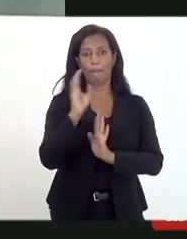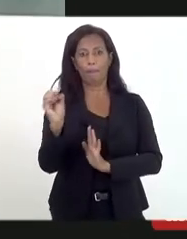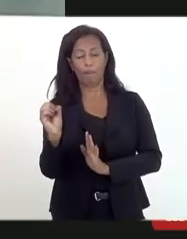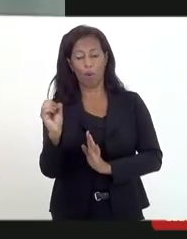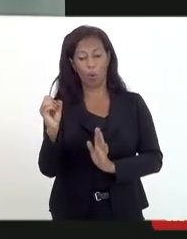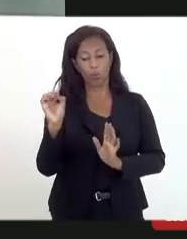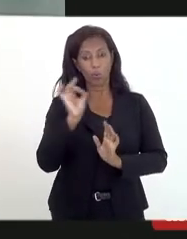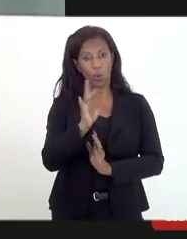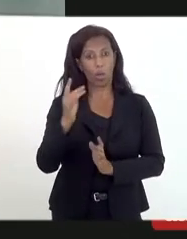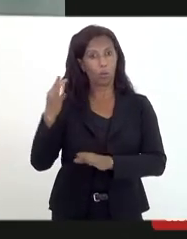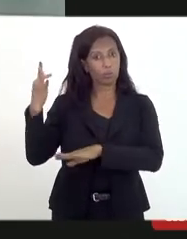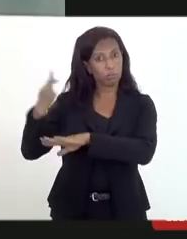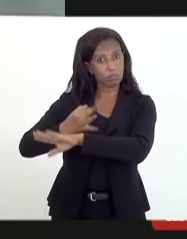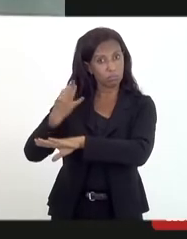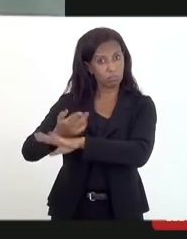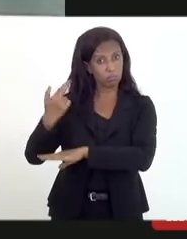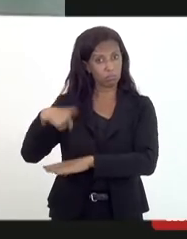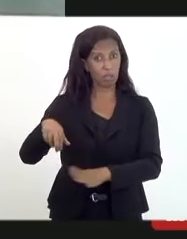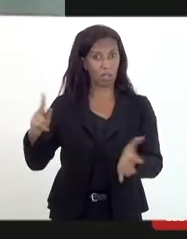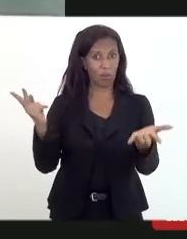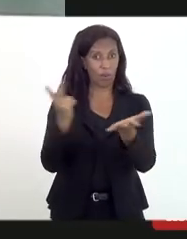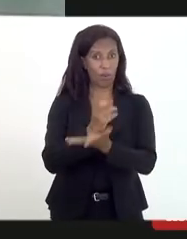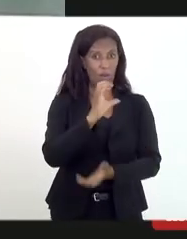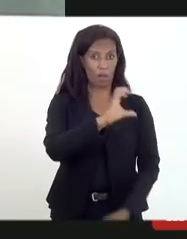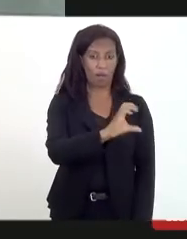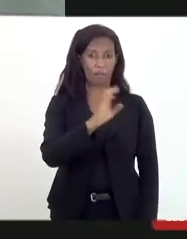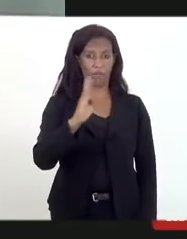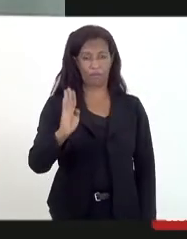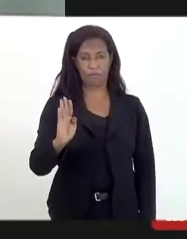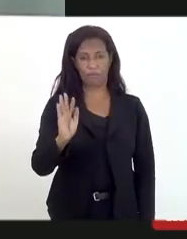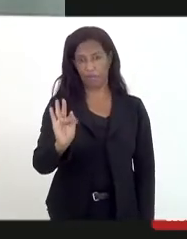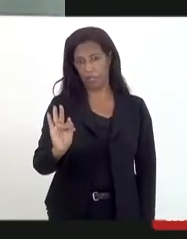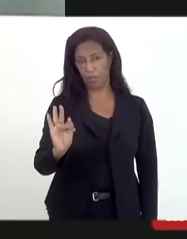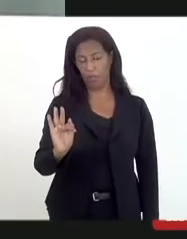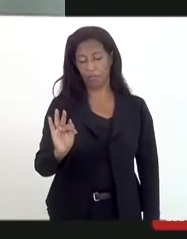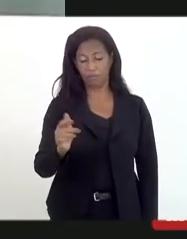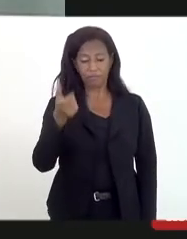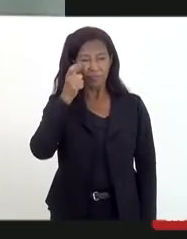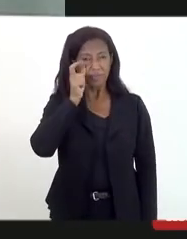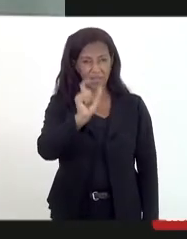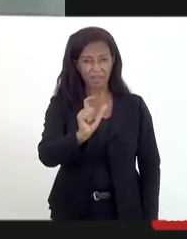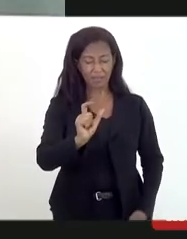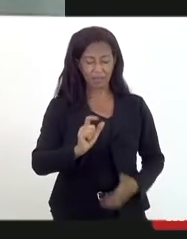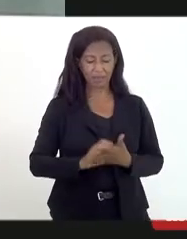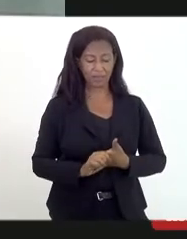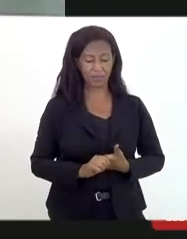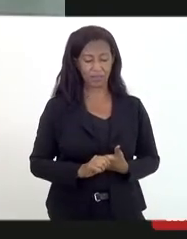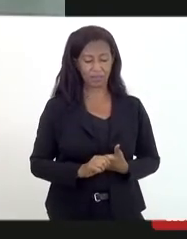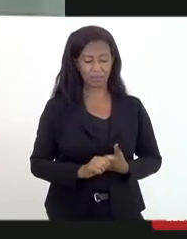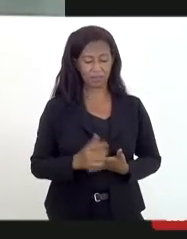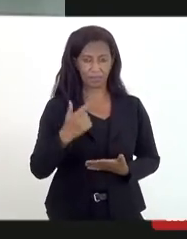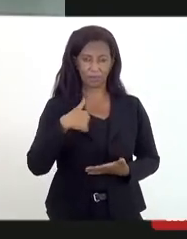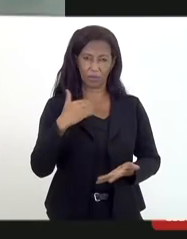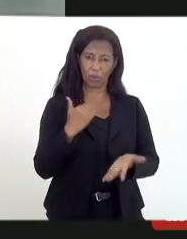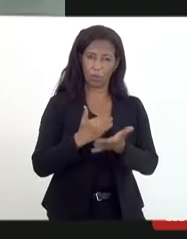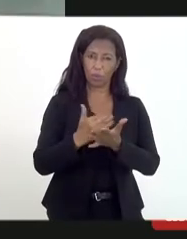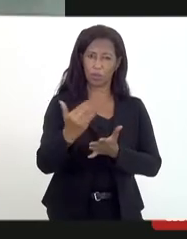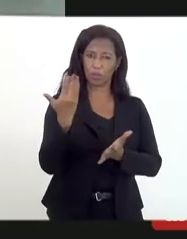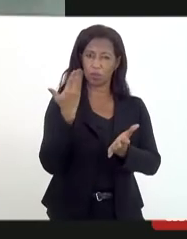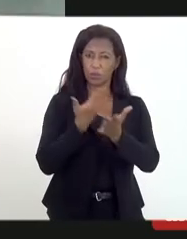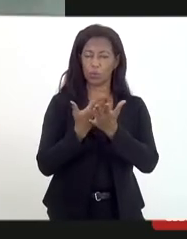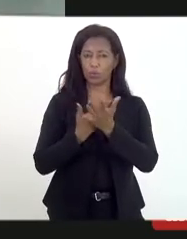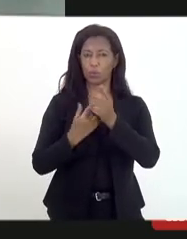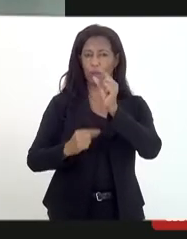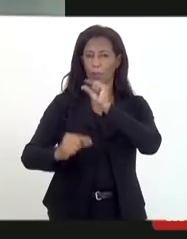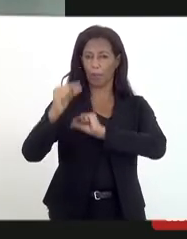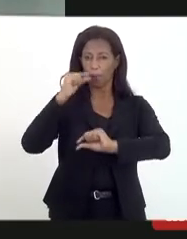intolerância religiosa que ocorreu aqui em Cabo Frio. E o interessante que eu comecei a estudar um pouquinho para falar